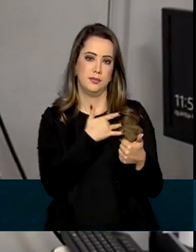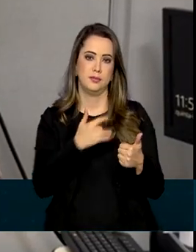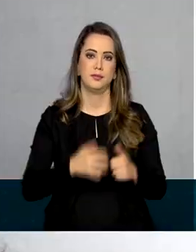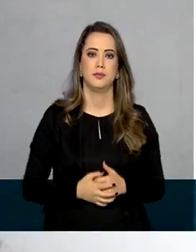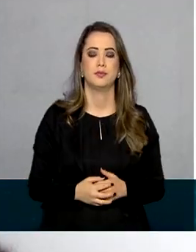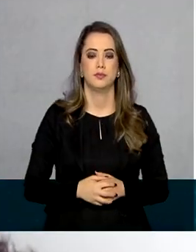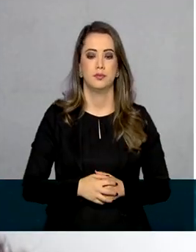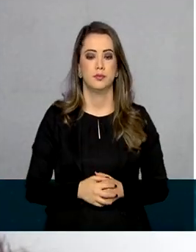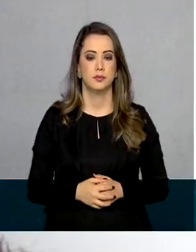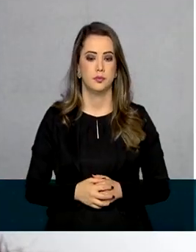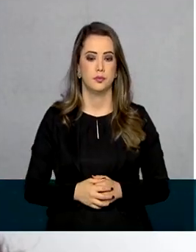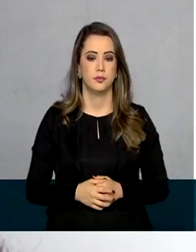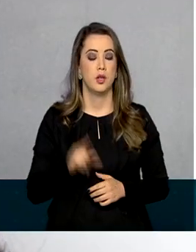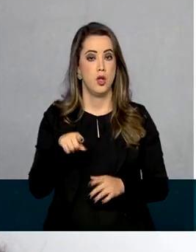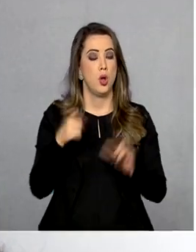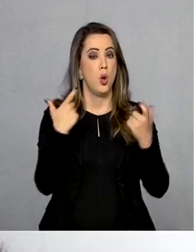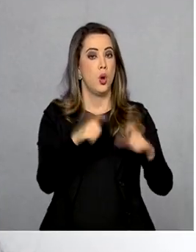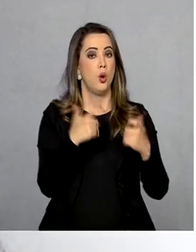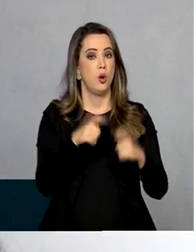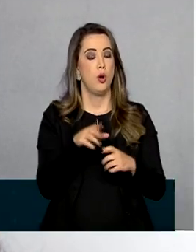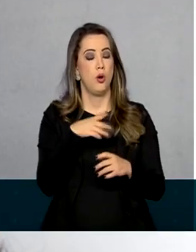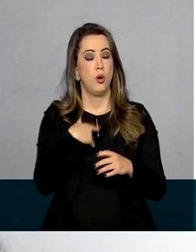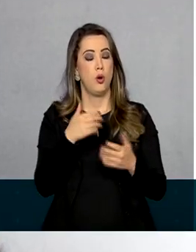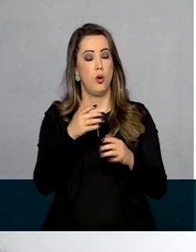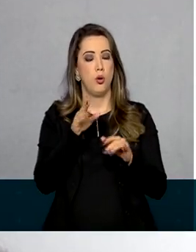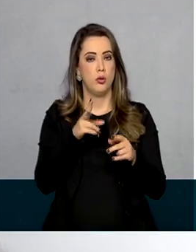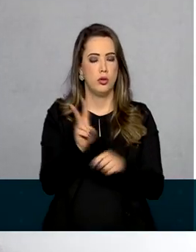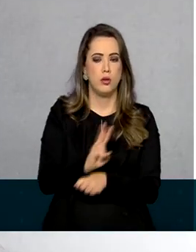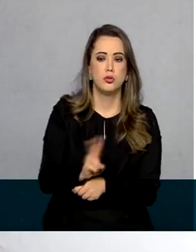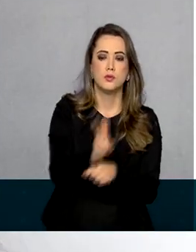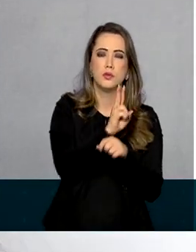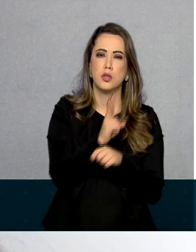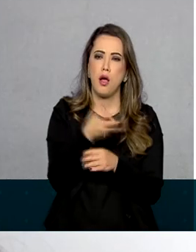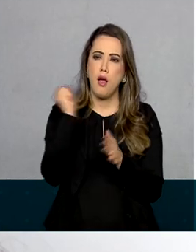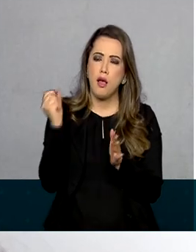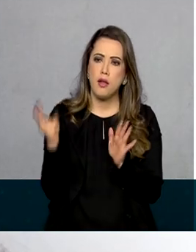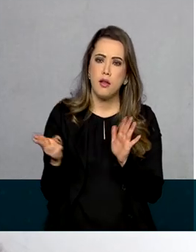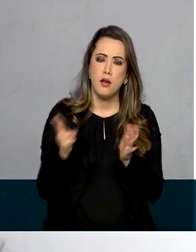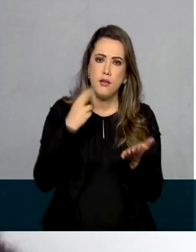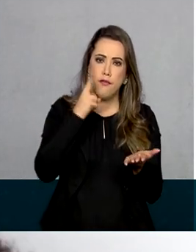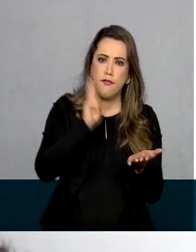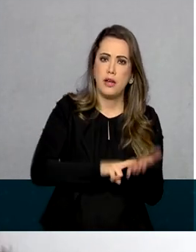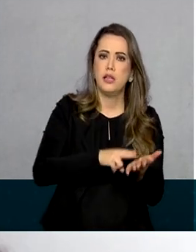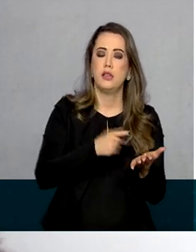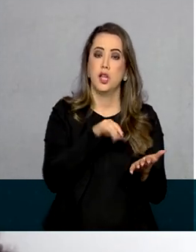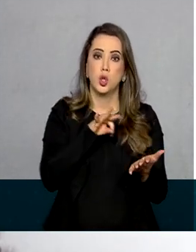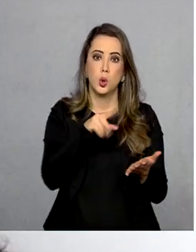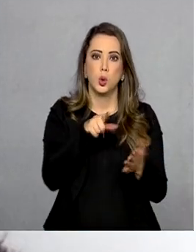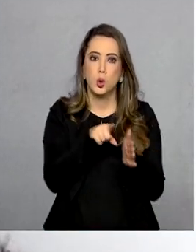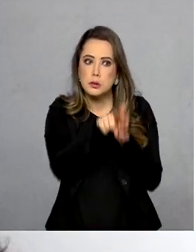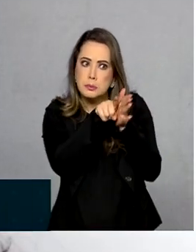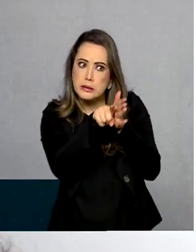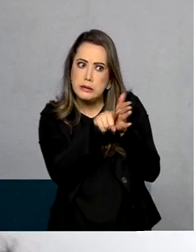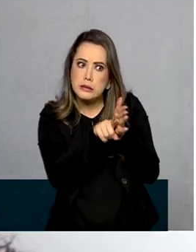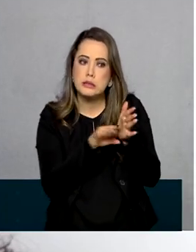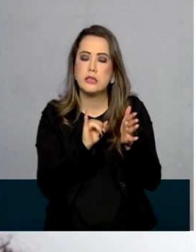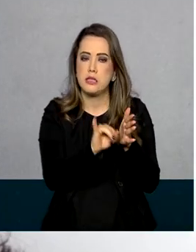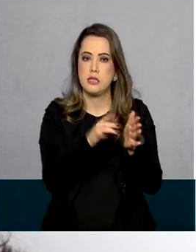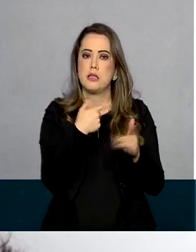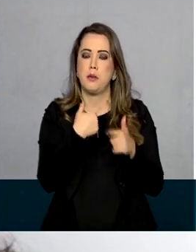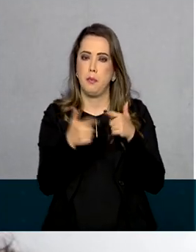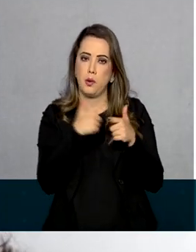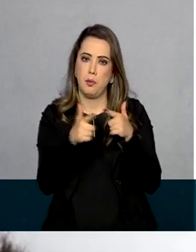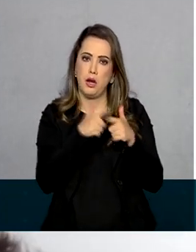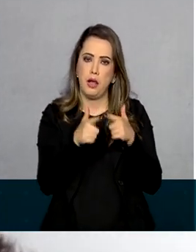população. O Centro de Farmacovigilância valida todas as notificações de suspeita de